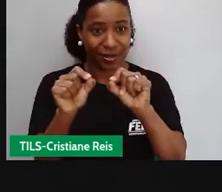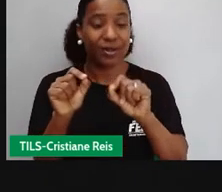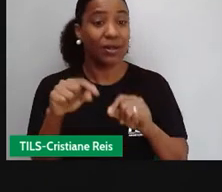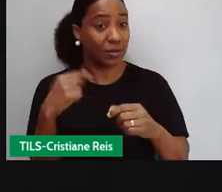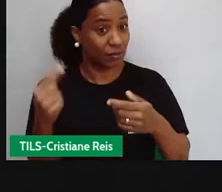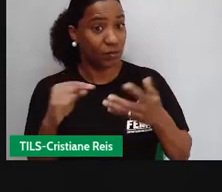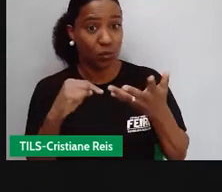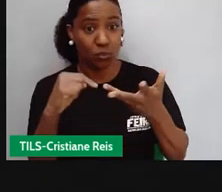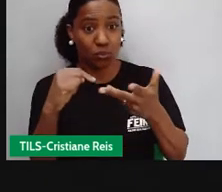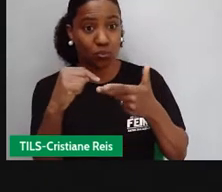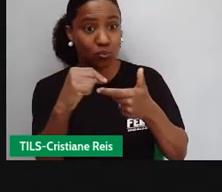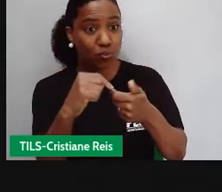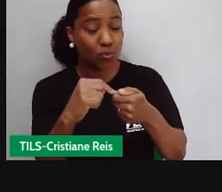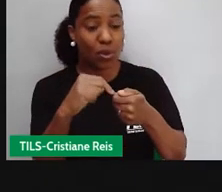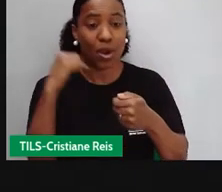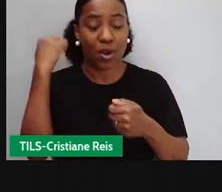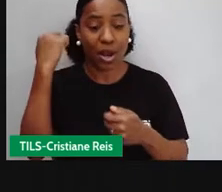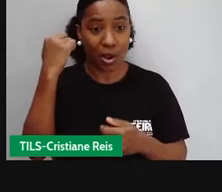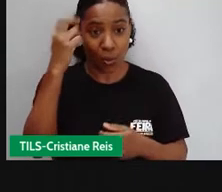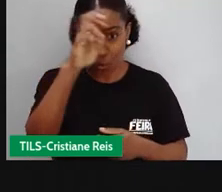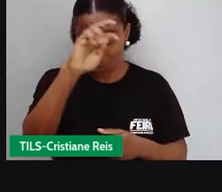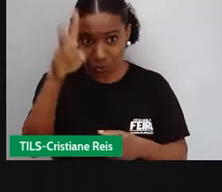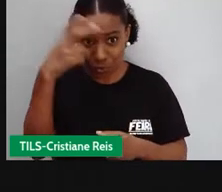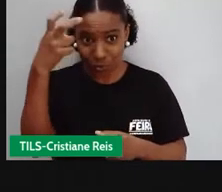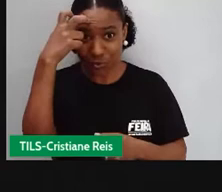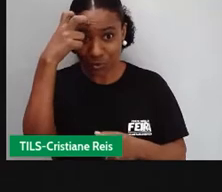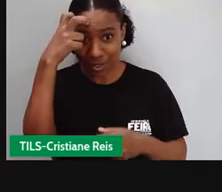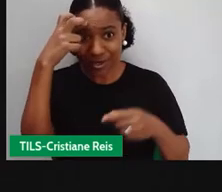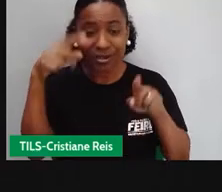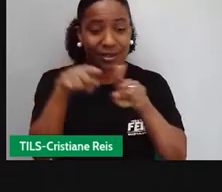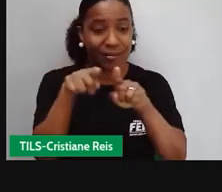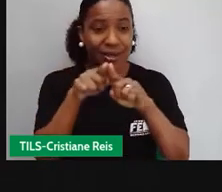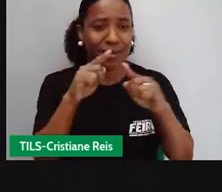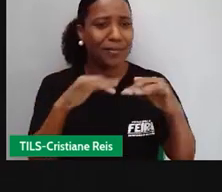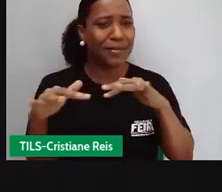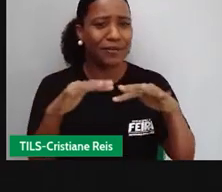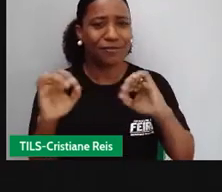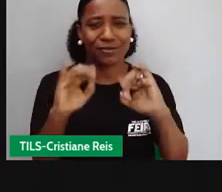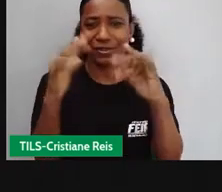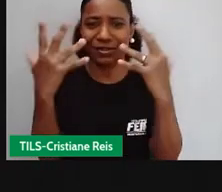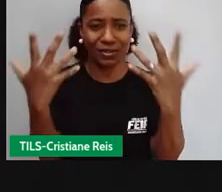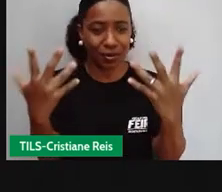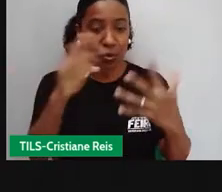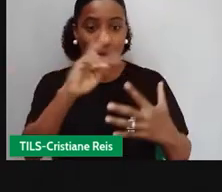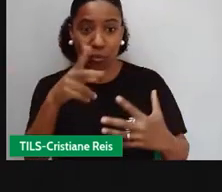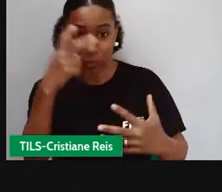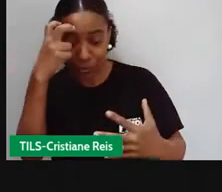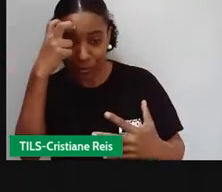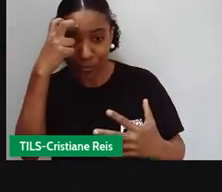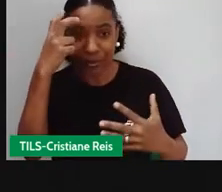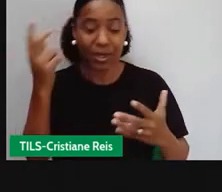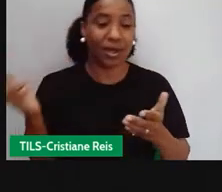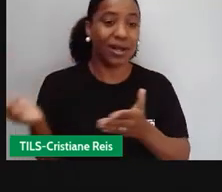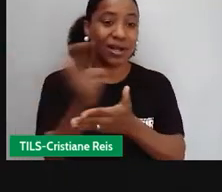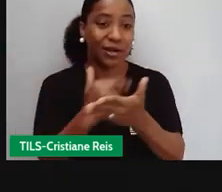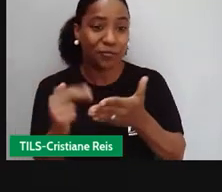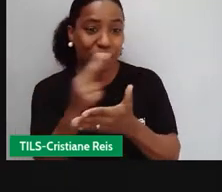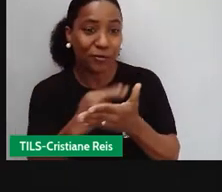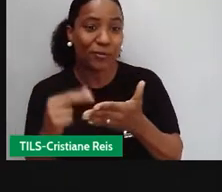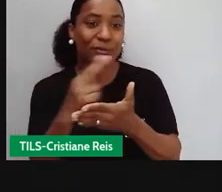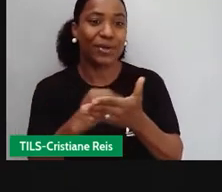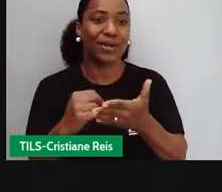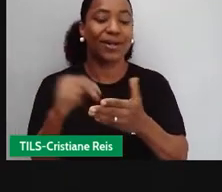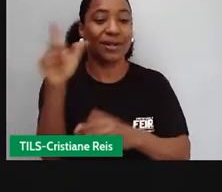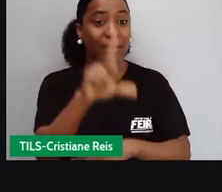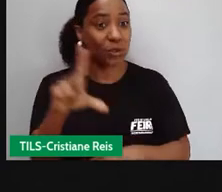cultural através do contato com as manifestações artísticas culturais, as gravuras, a literatura popular,